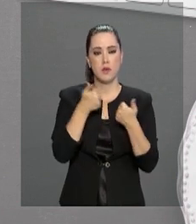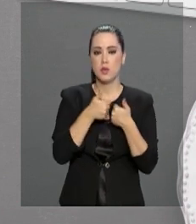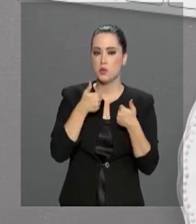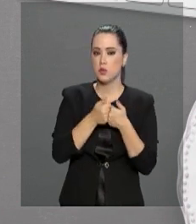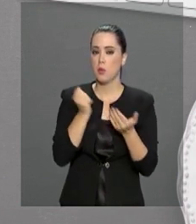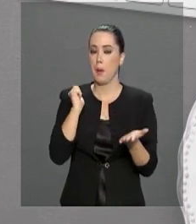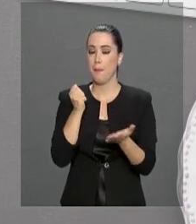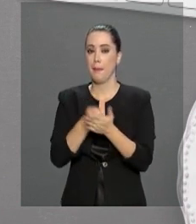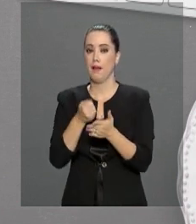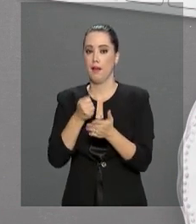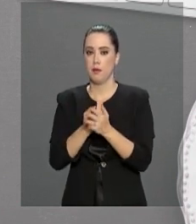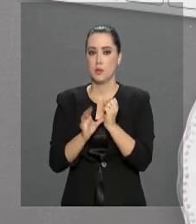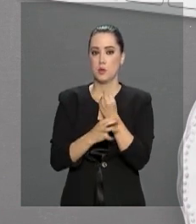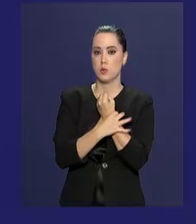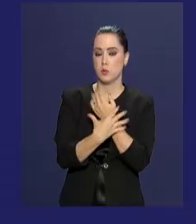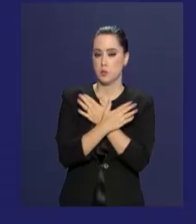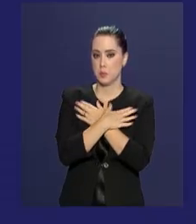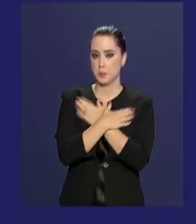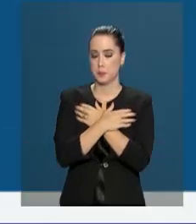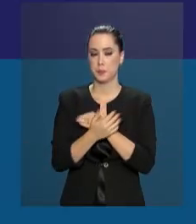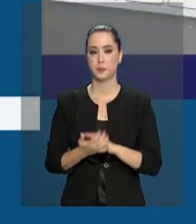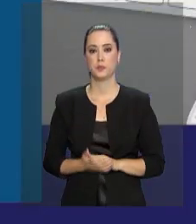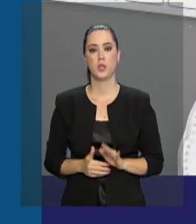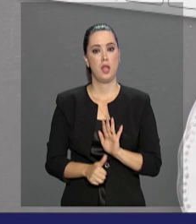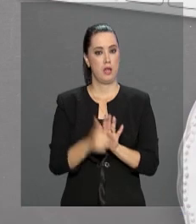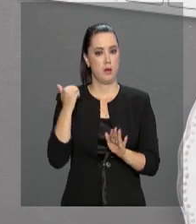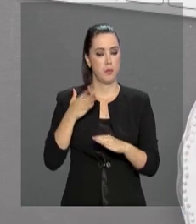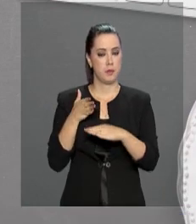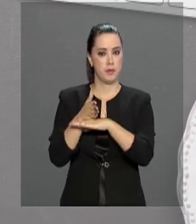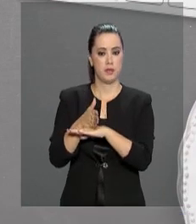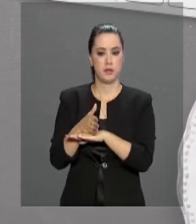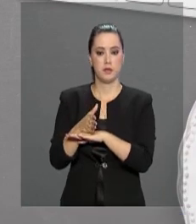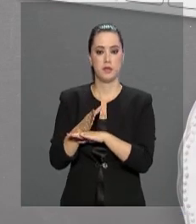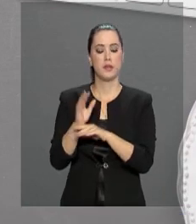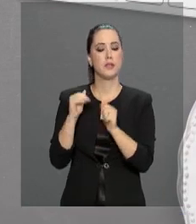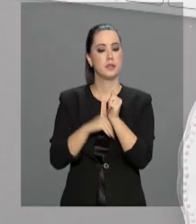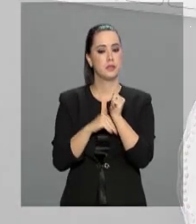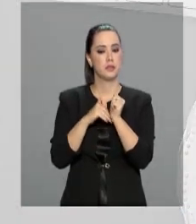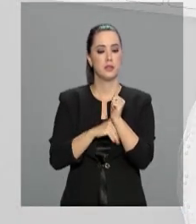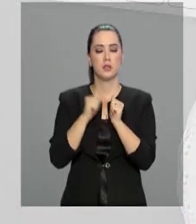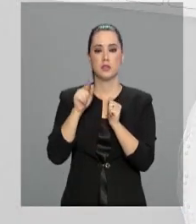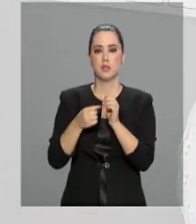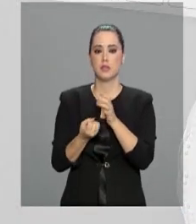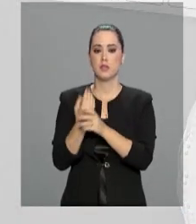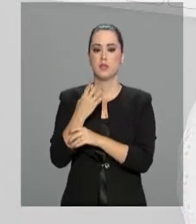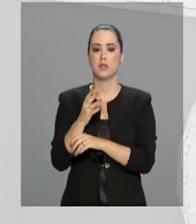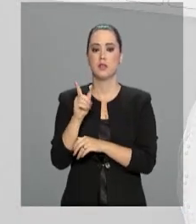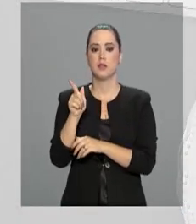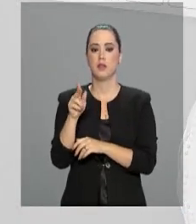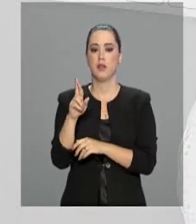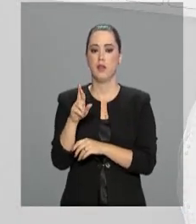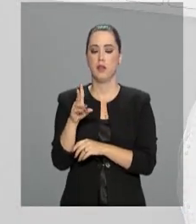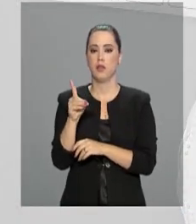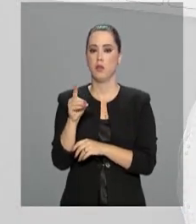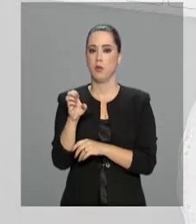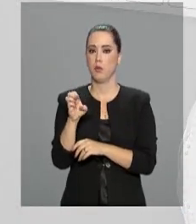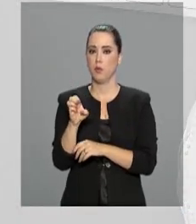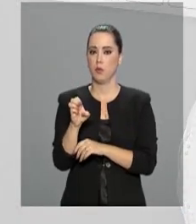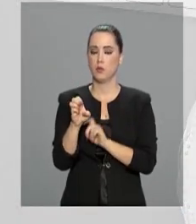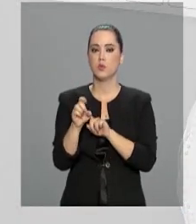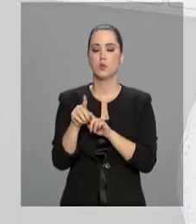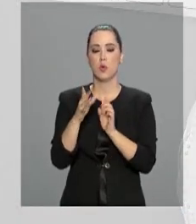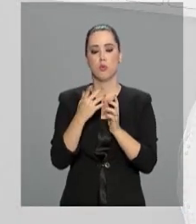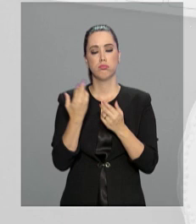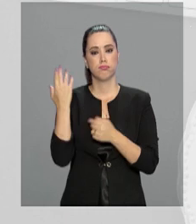o pagamento do seguro-desemprego. Em um primeiro acesso, a senha será gerada por meio de um QR Code, que é um código